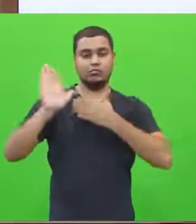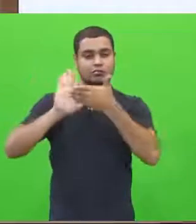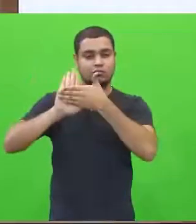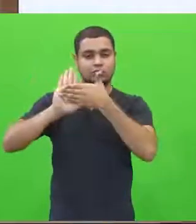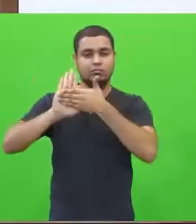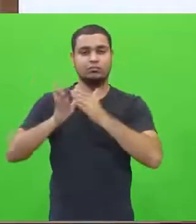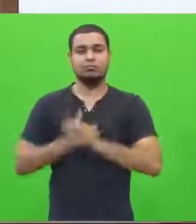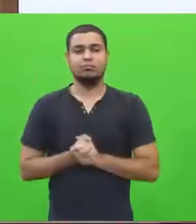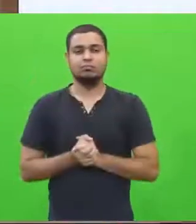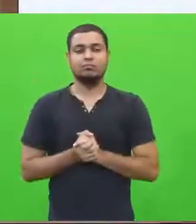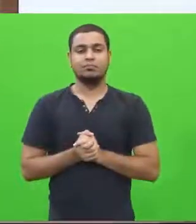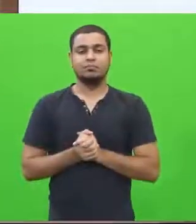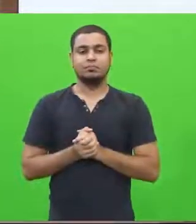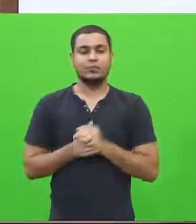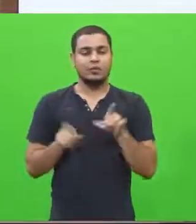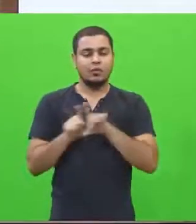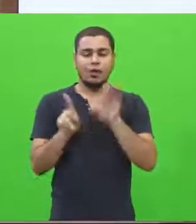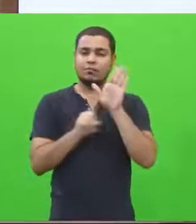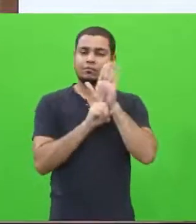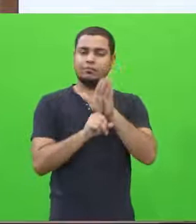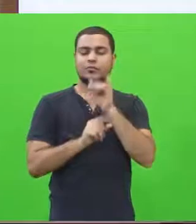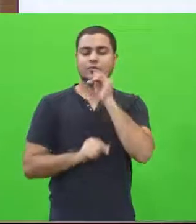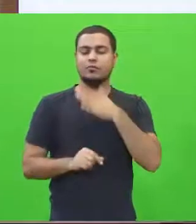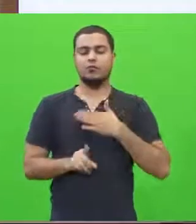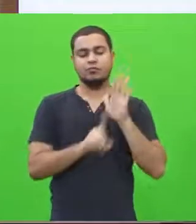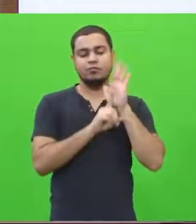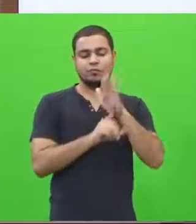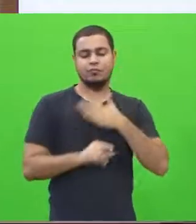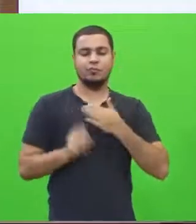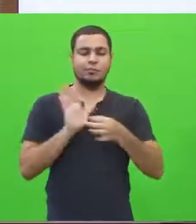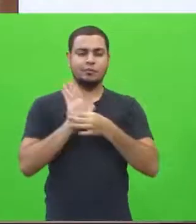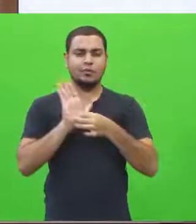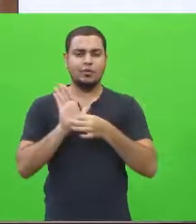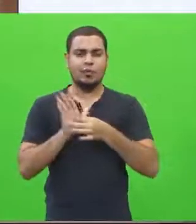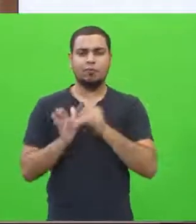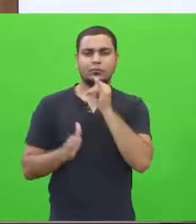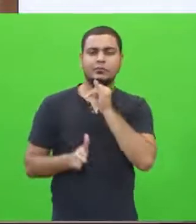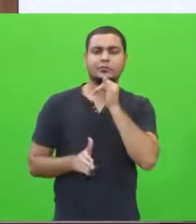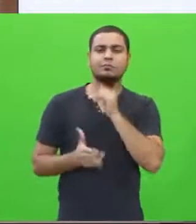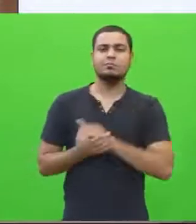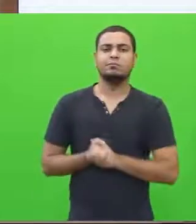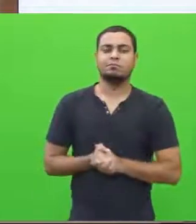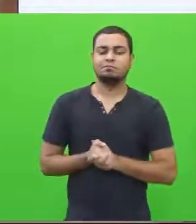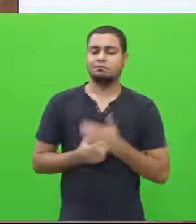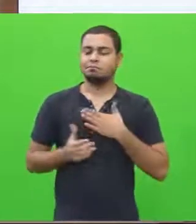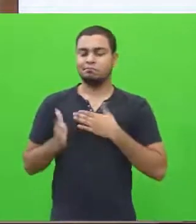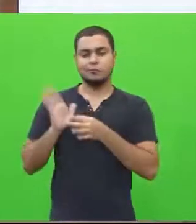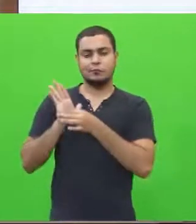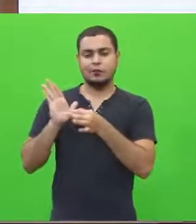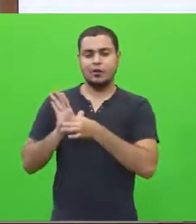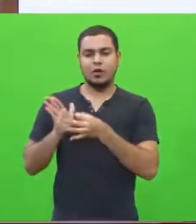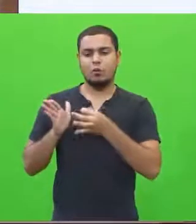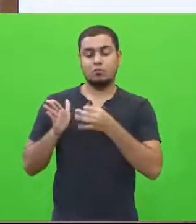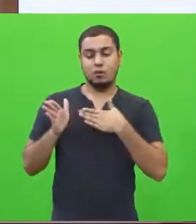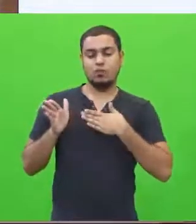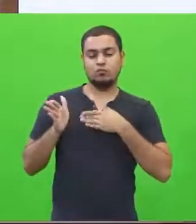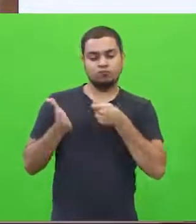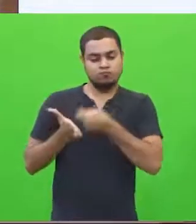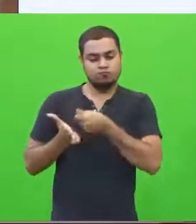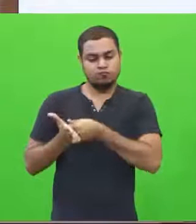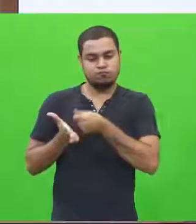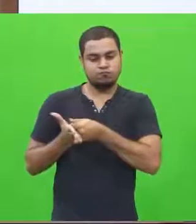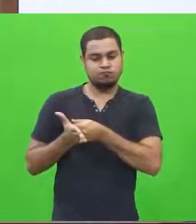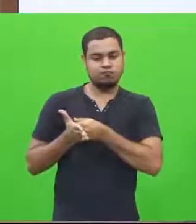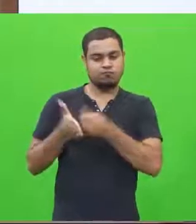pontuar, a defender. Eu apresento um ponto de vista, uma opinião, muito bem, defenda, vá